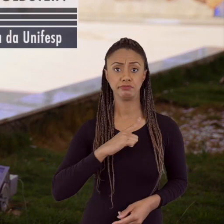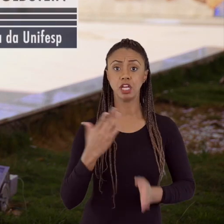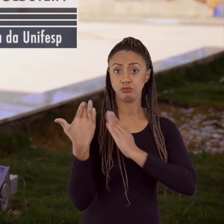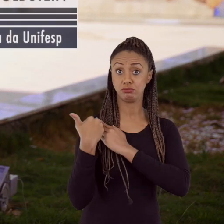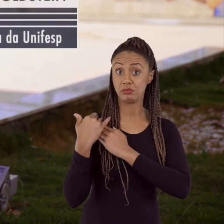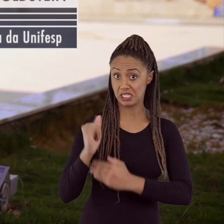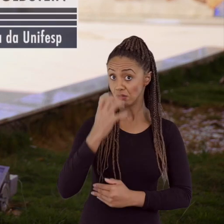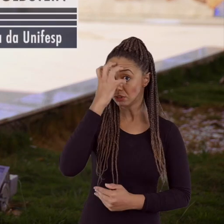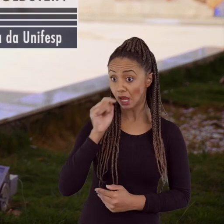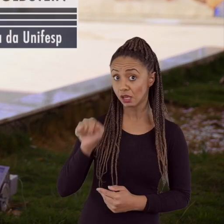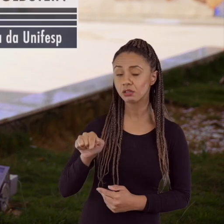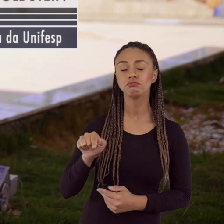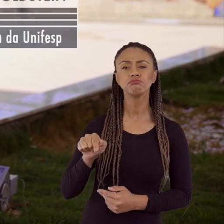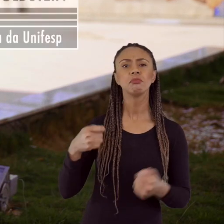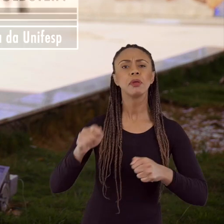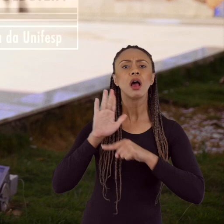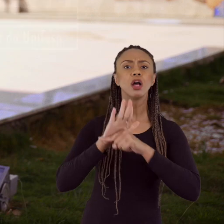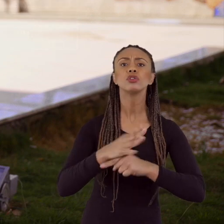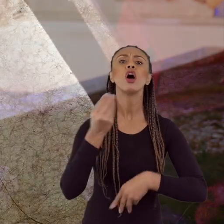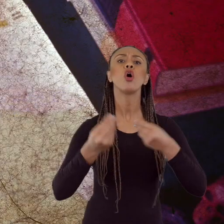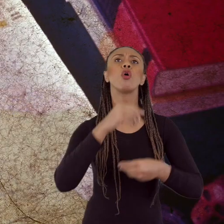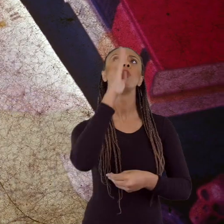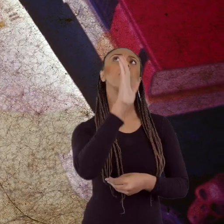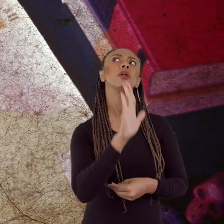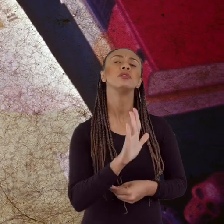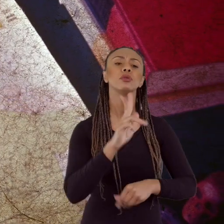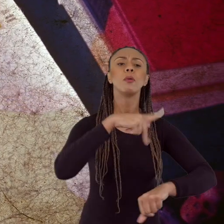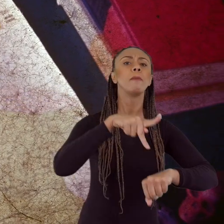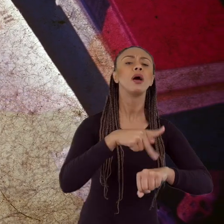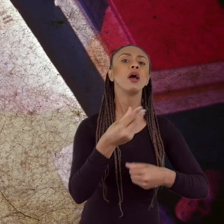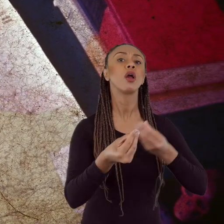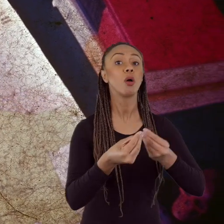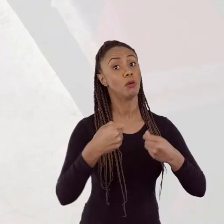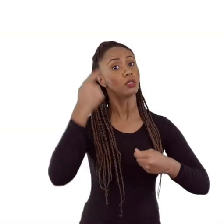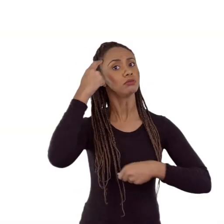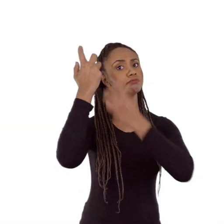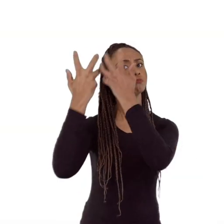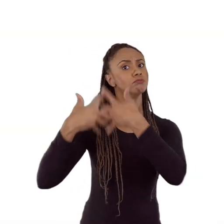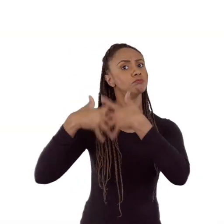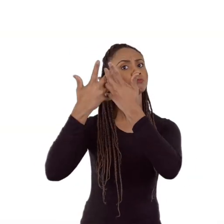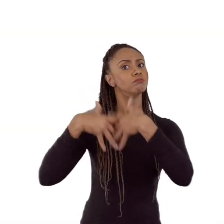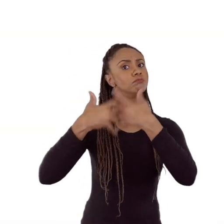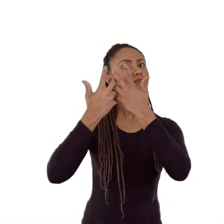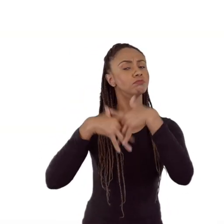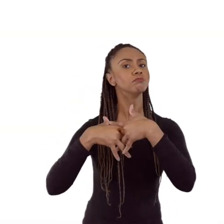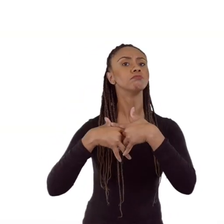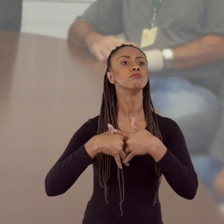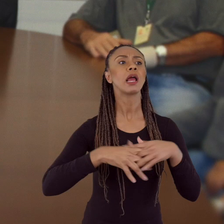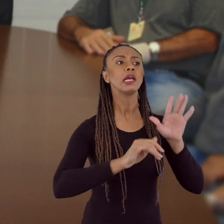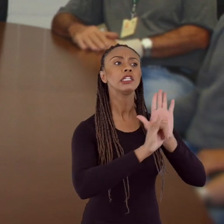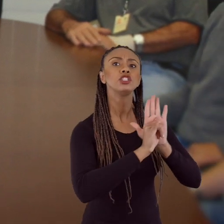e séria é ajudar a pensar sobre o país. Nesse sentido, a reflexão sobre as